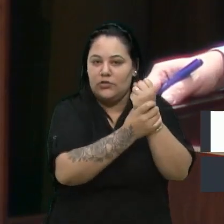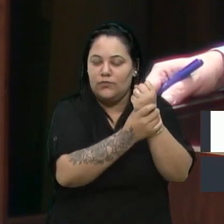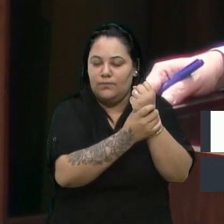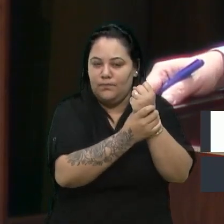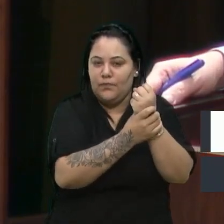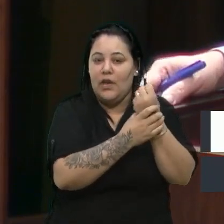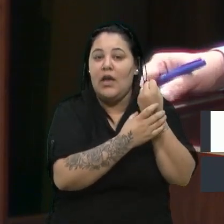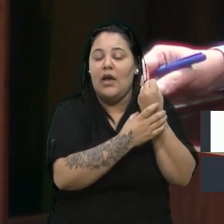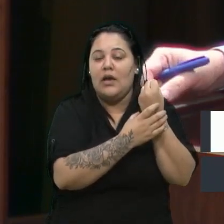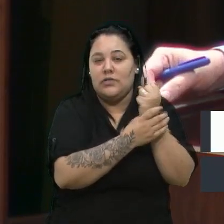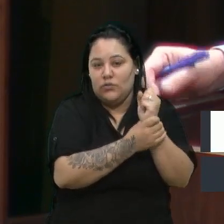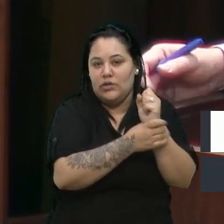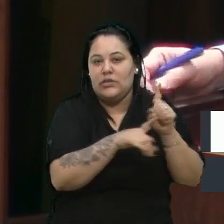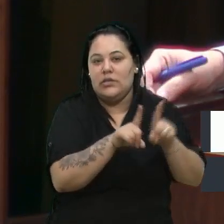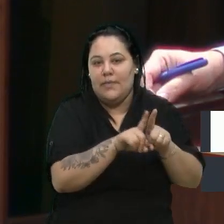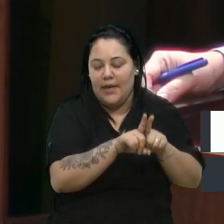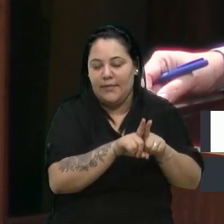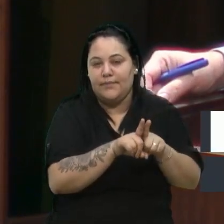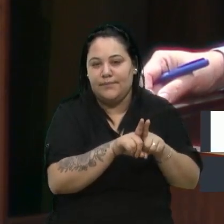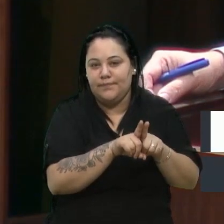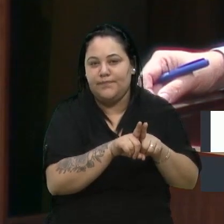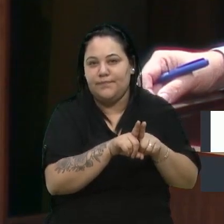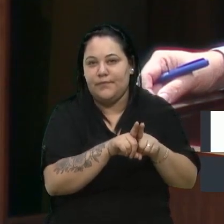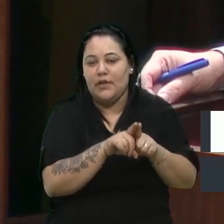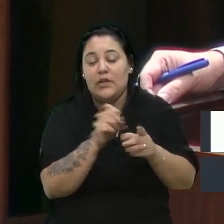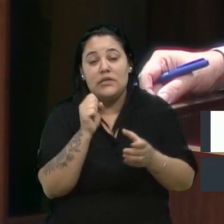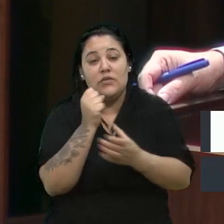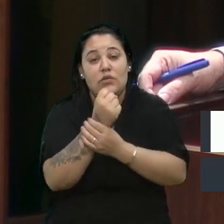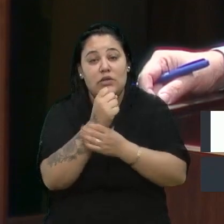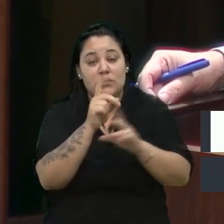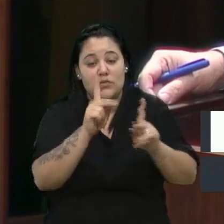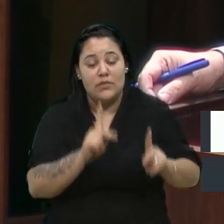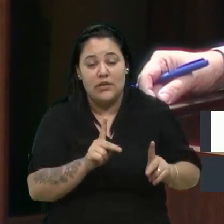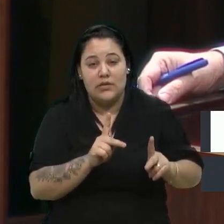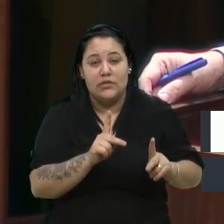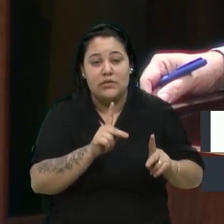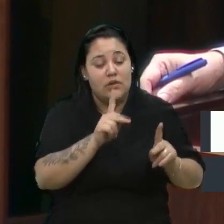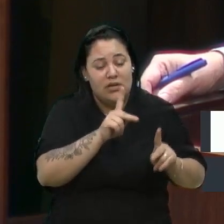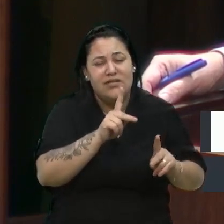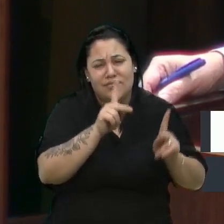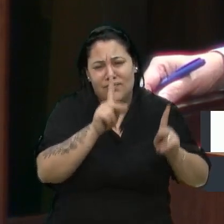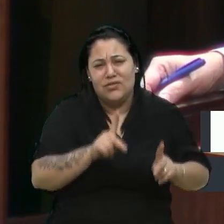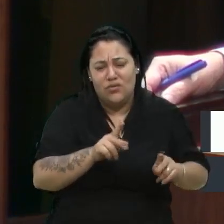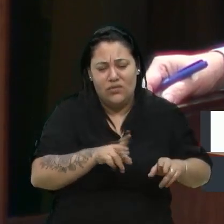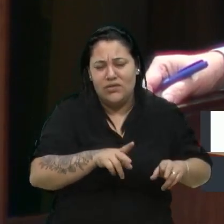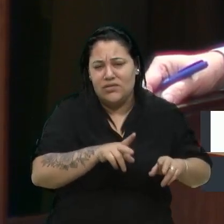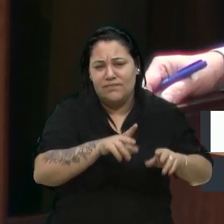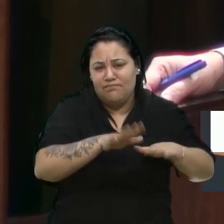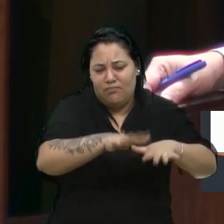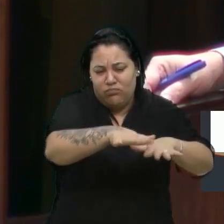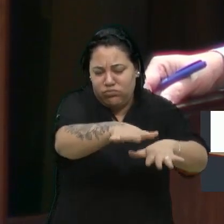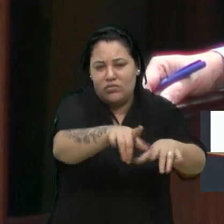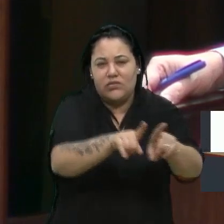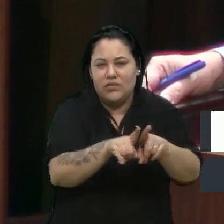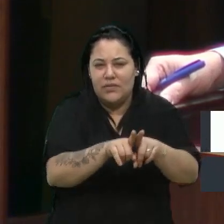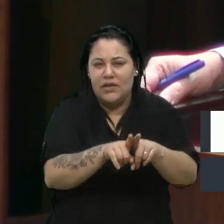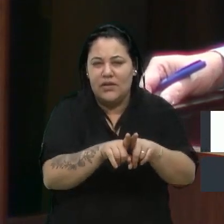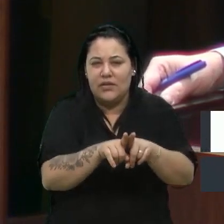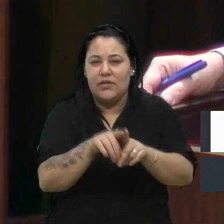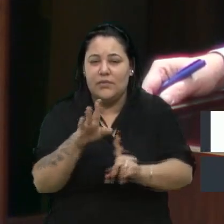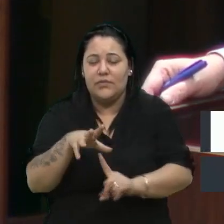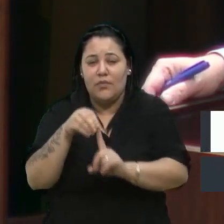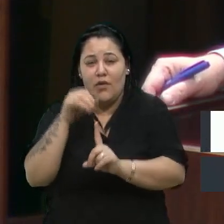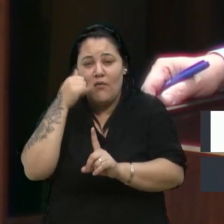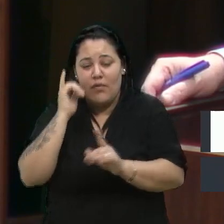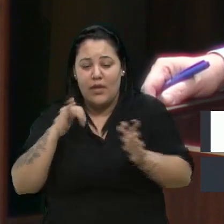dos moradores, garantir a segurança dos pedestres e dos usuários, e evitando, inclusive, acidentes